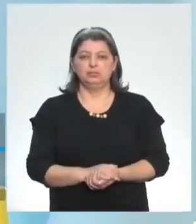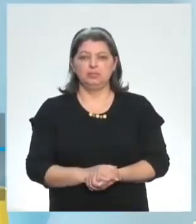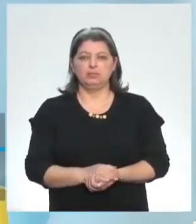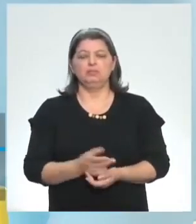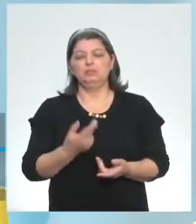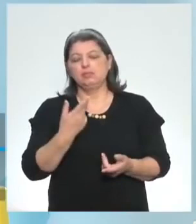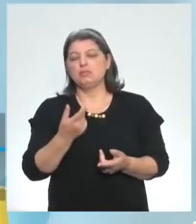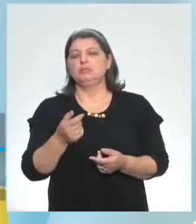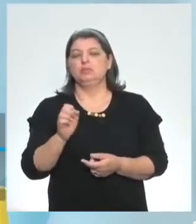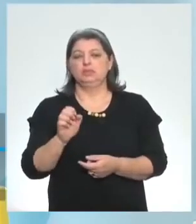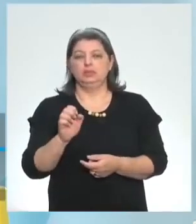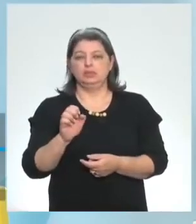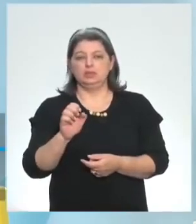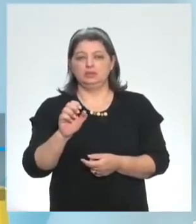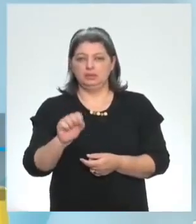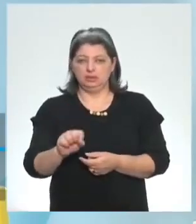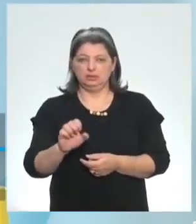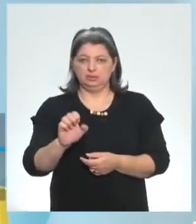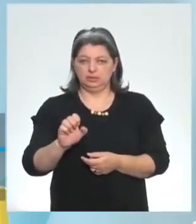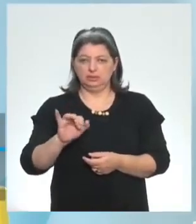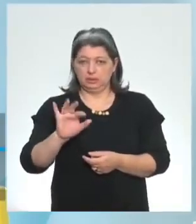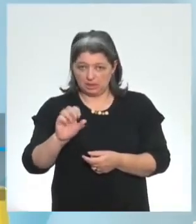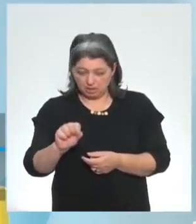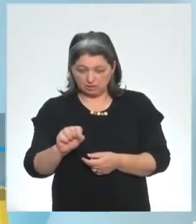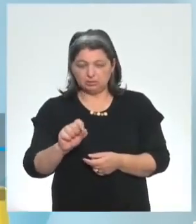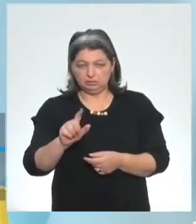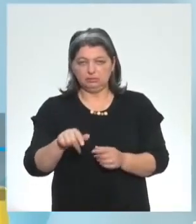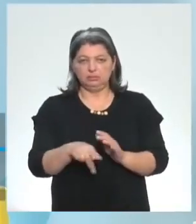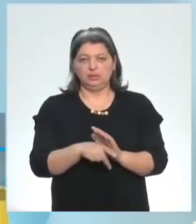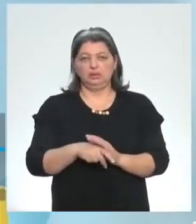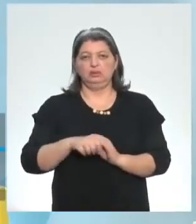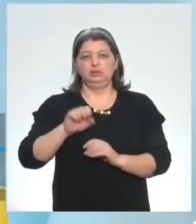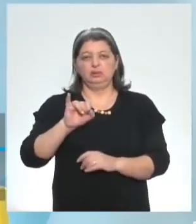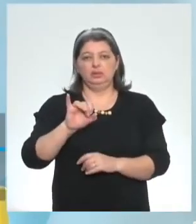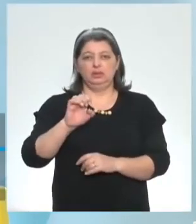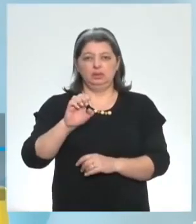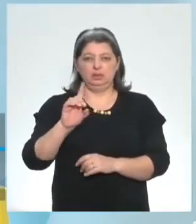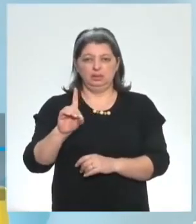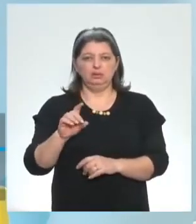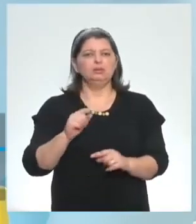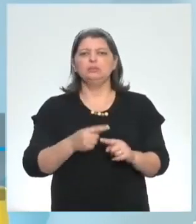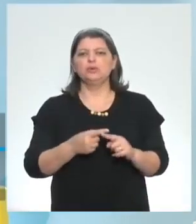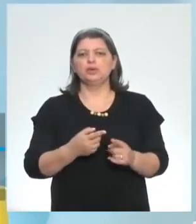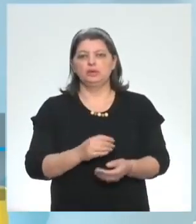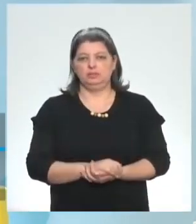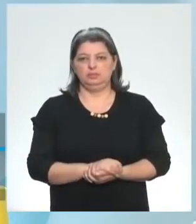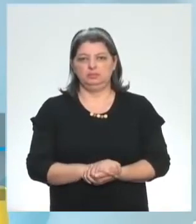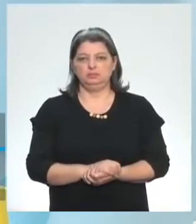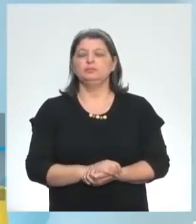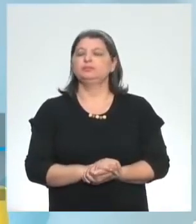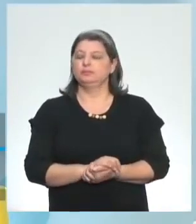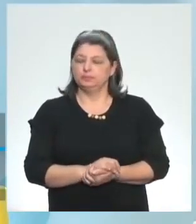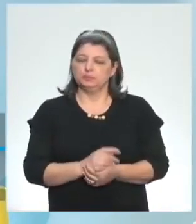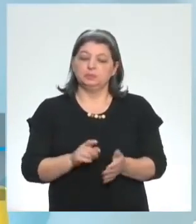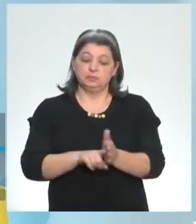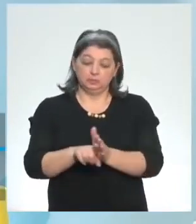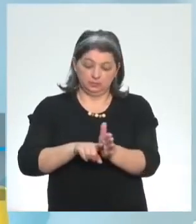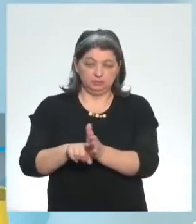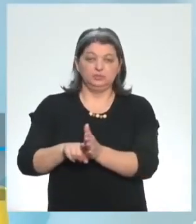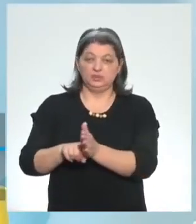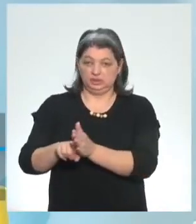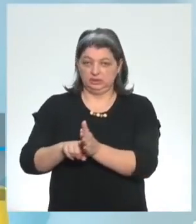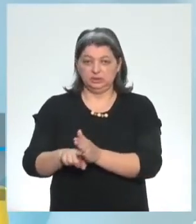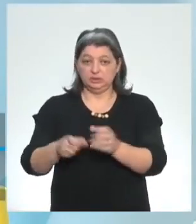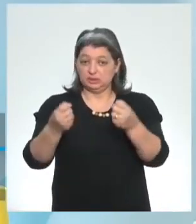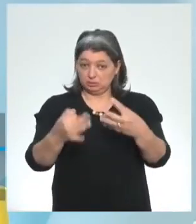es ies no passado eu também vou ter ied por que que isso acontece vai atrás conta pra gente por que que isso